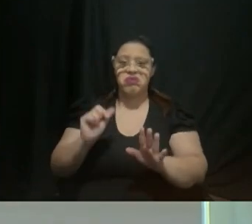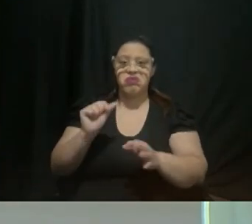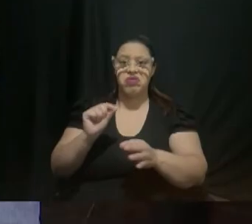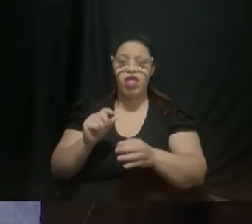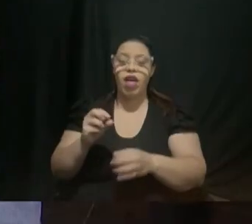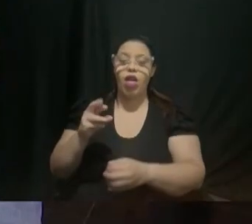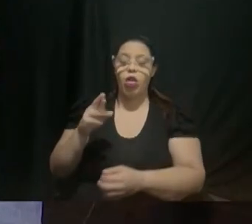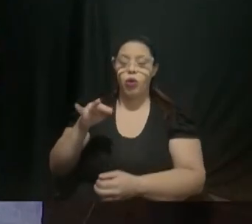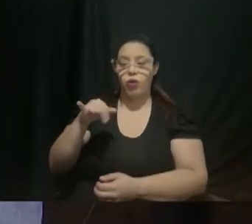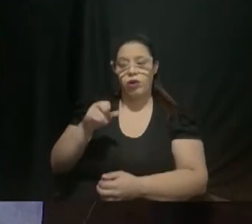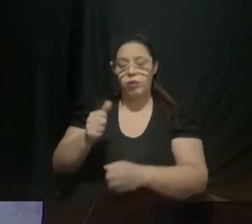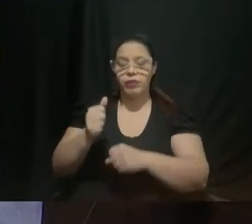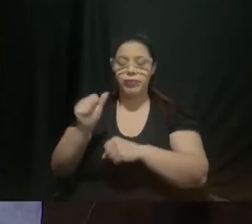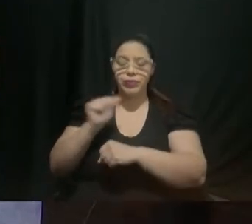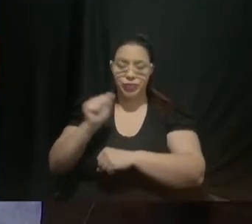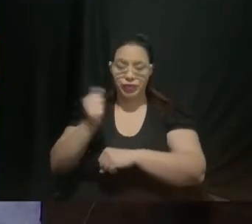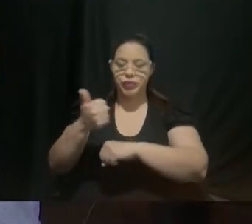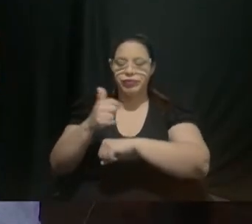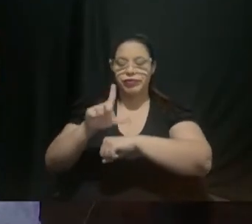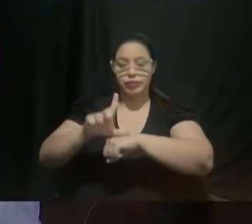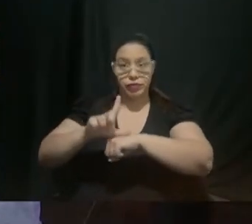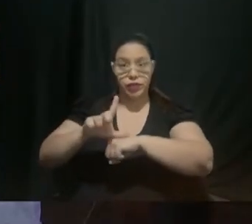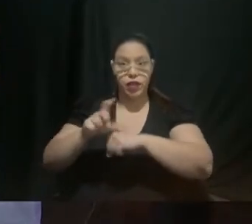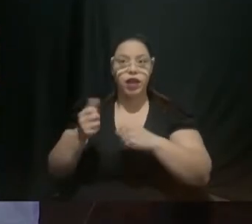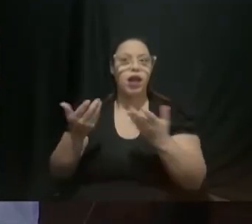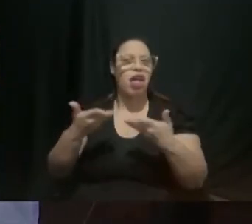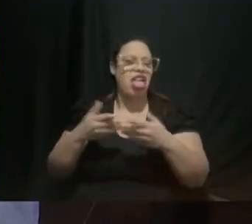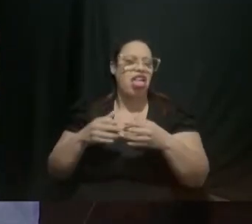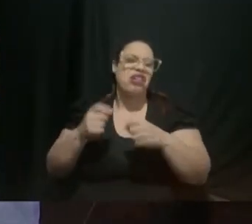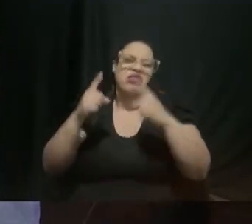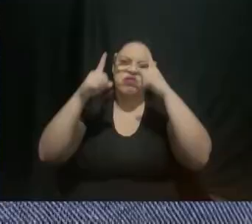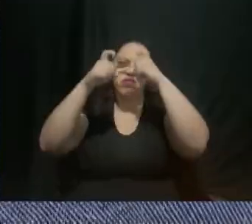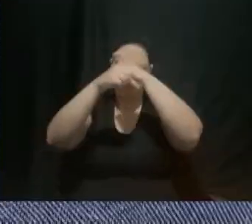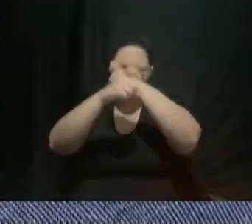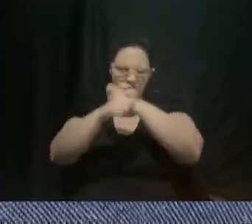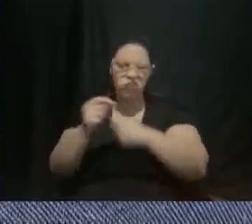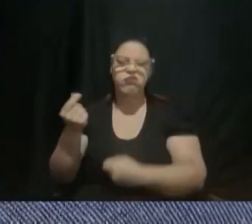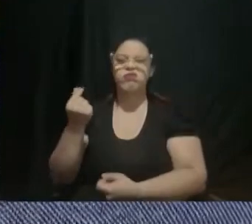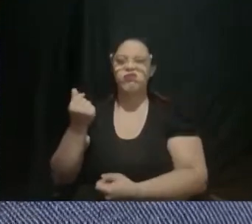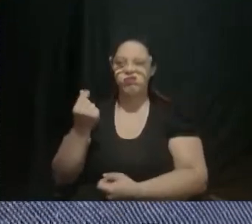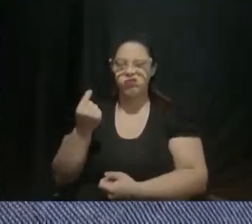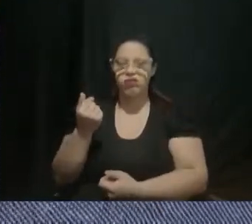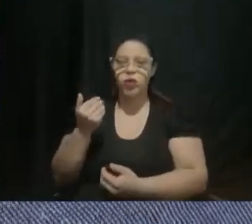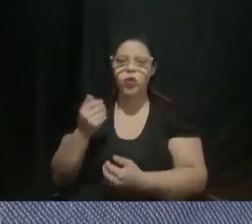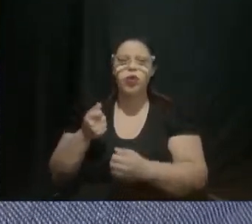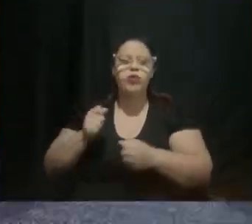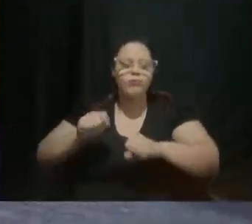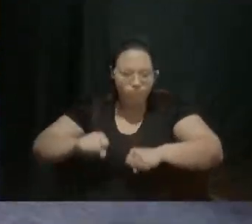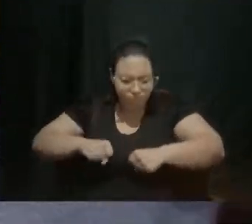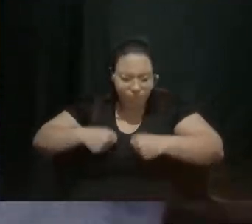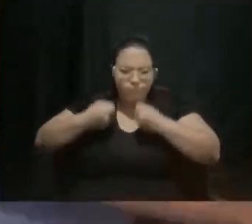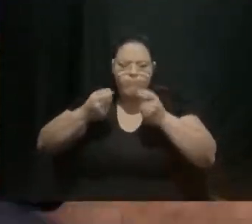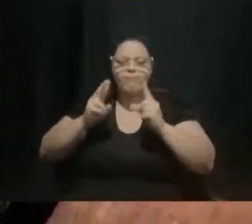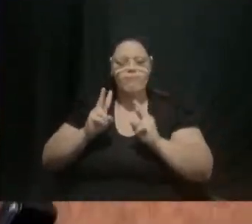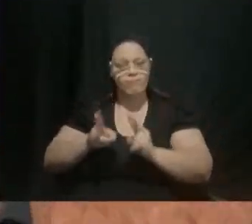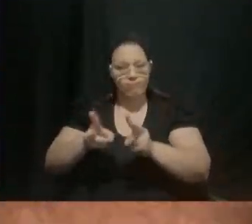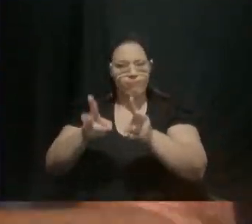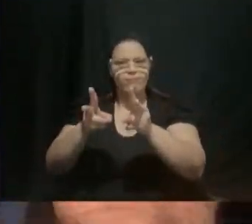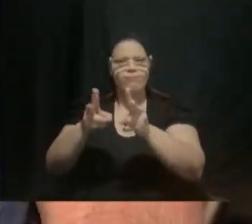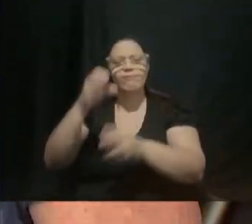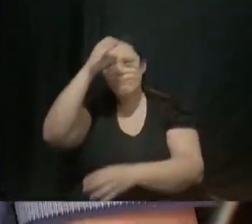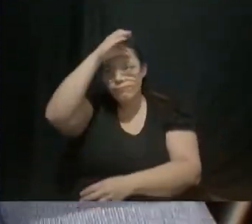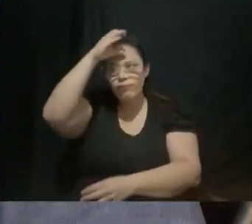explica que mesmo diante das adversidades econômicas há um esforço contínuo dos consumidores em manter as